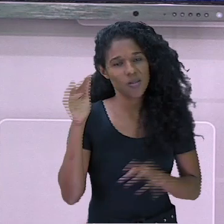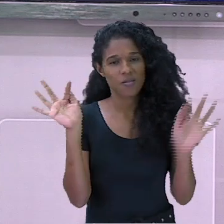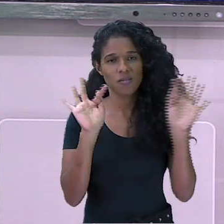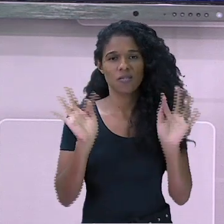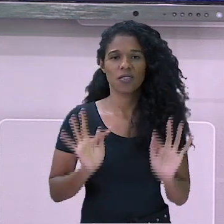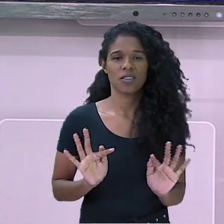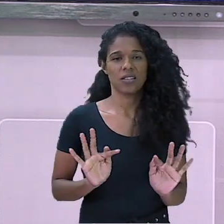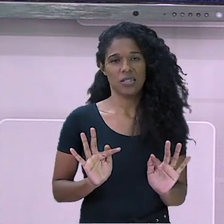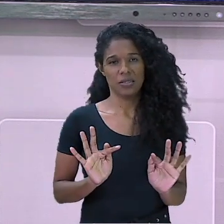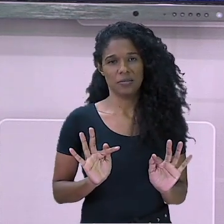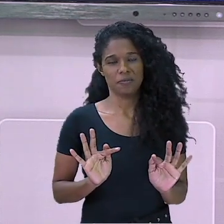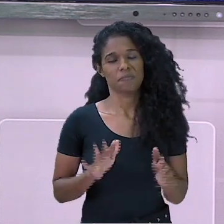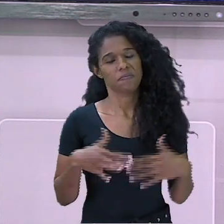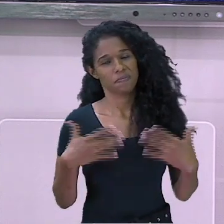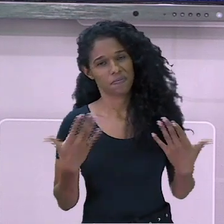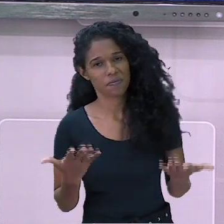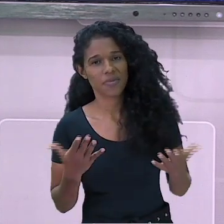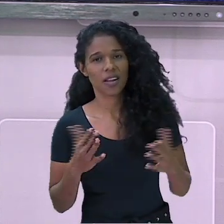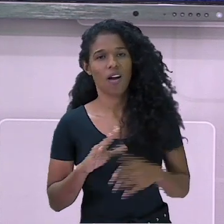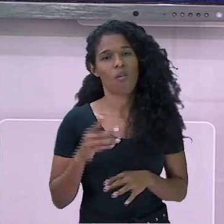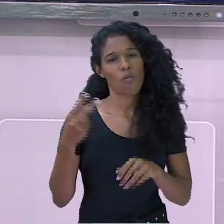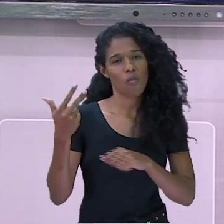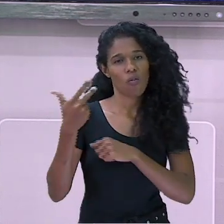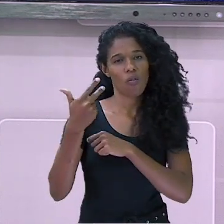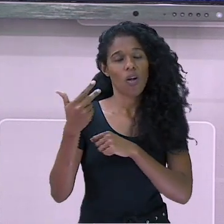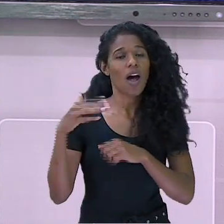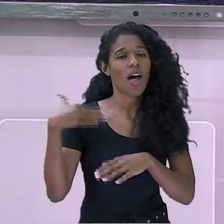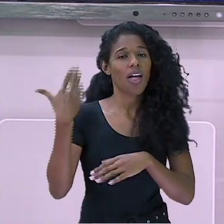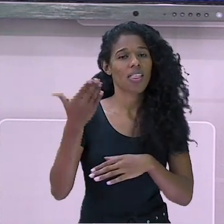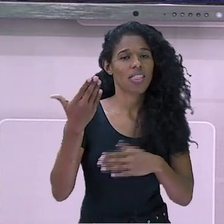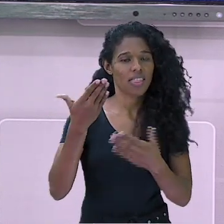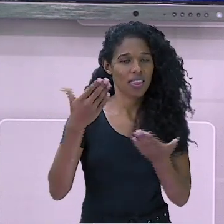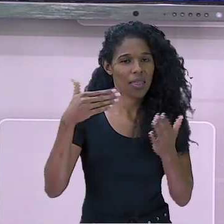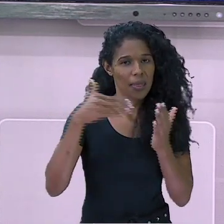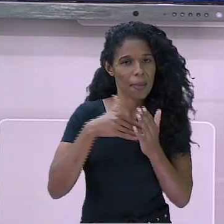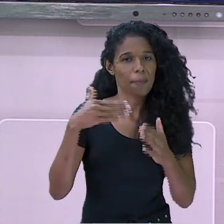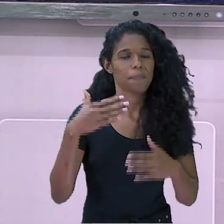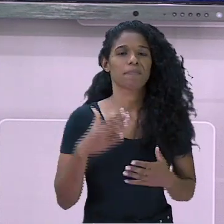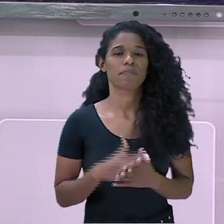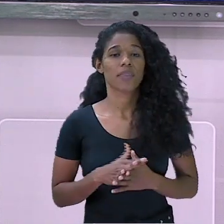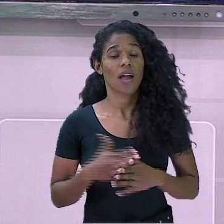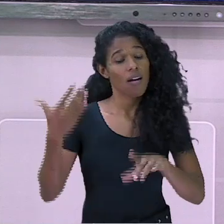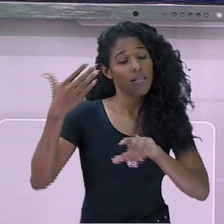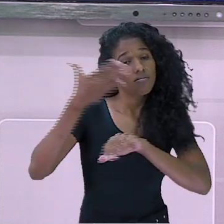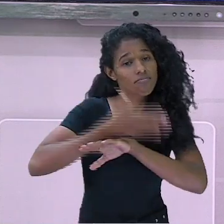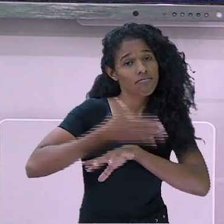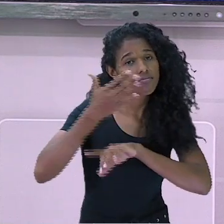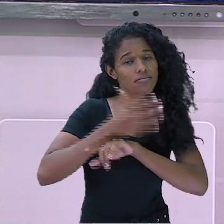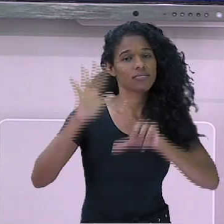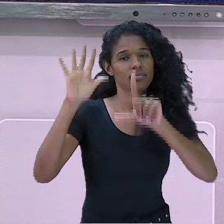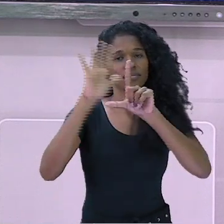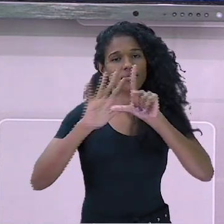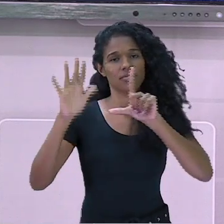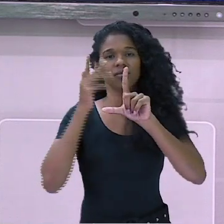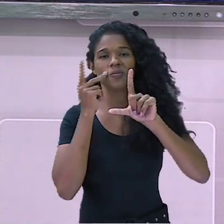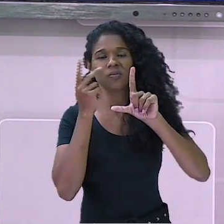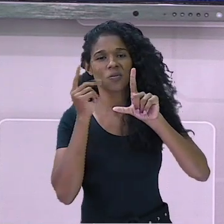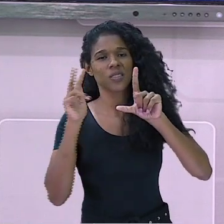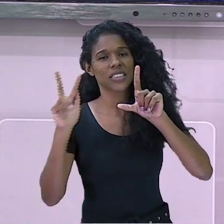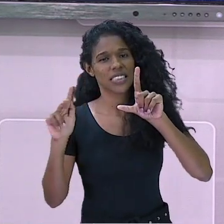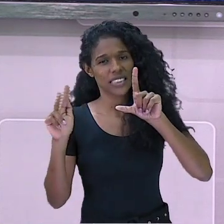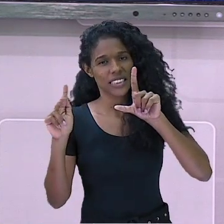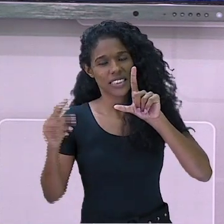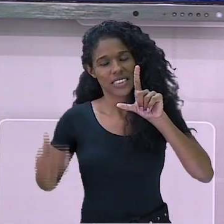Nos vemos no próximo vídeo. E para acessar a plataforma SMEDGV, aponte a câmera do